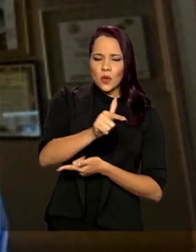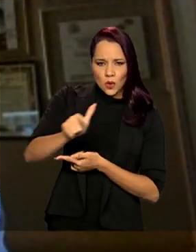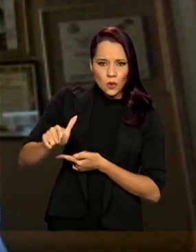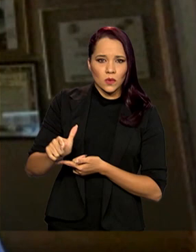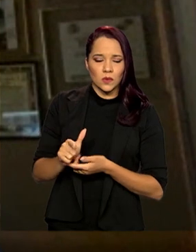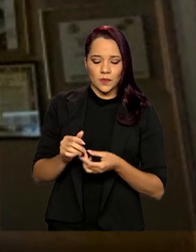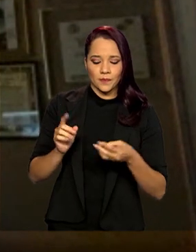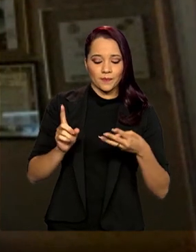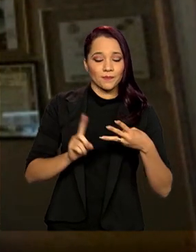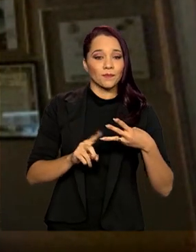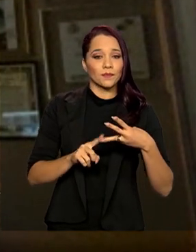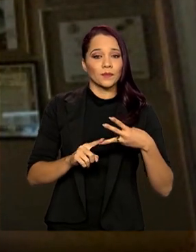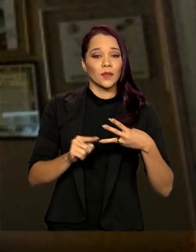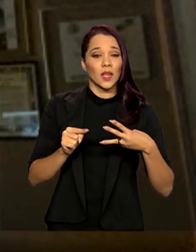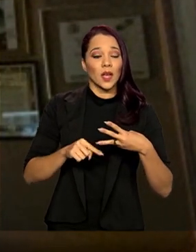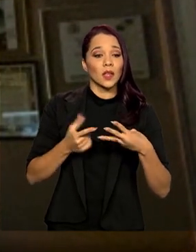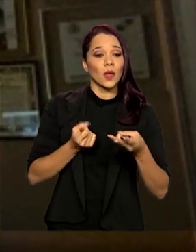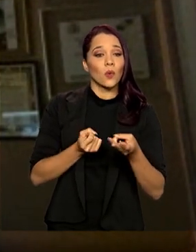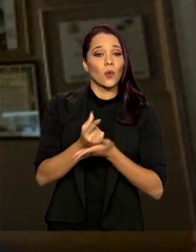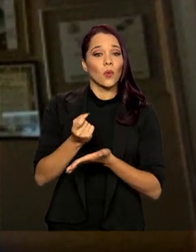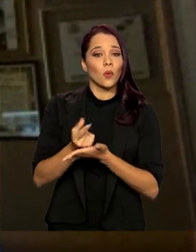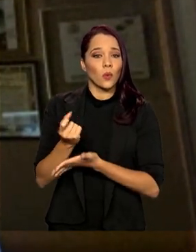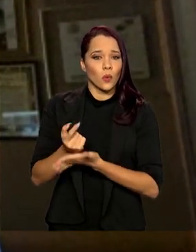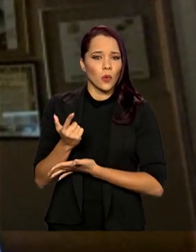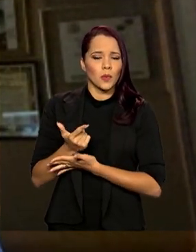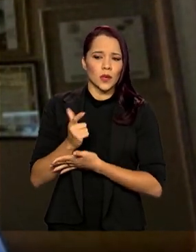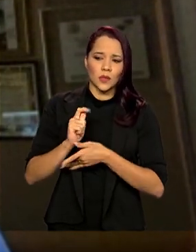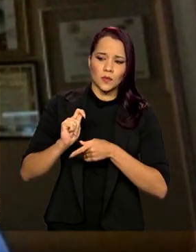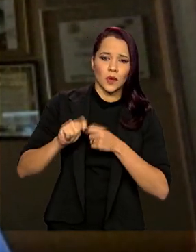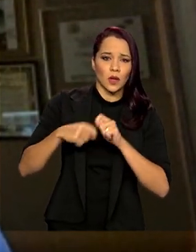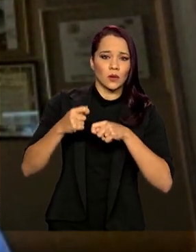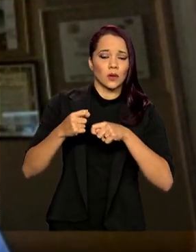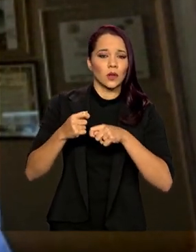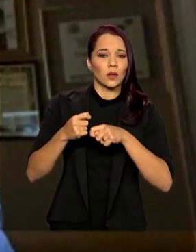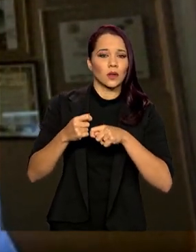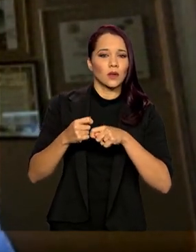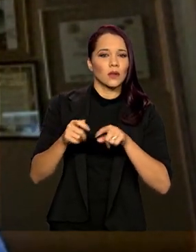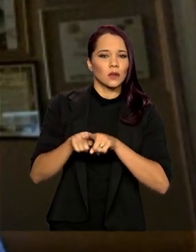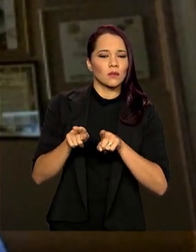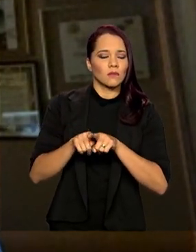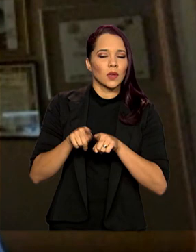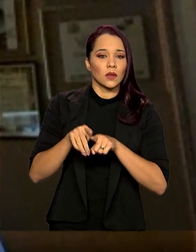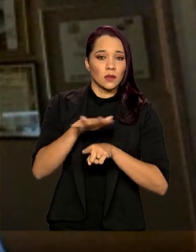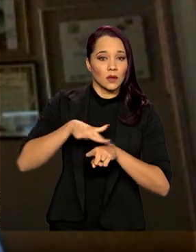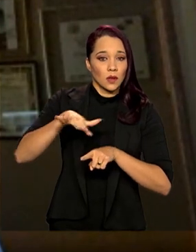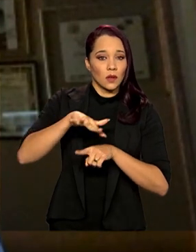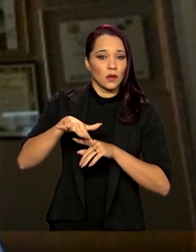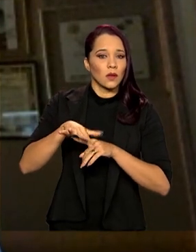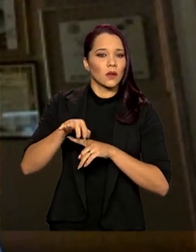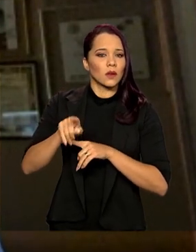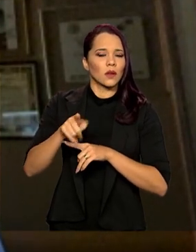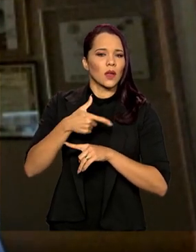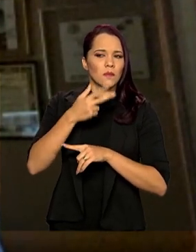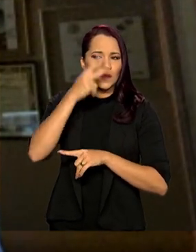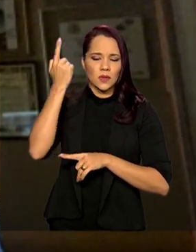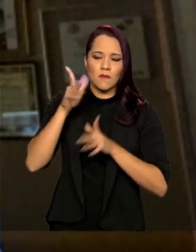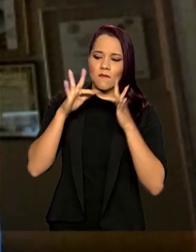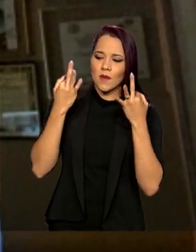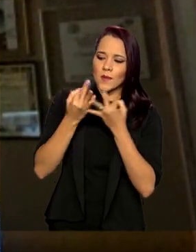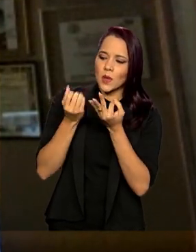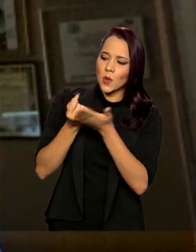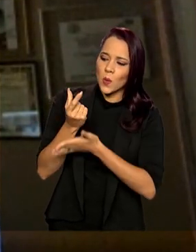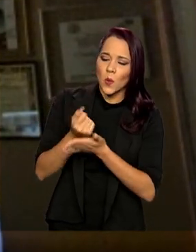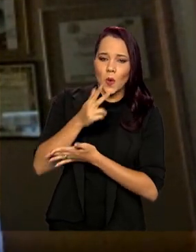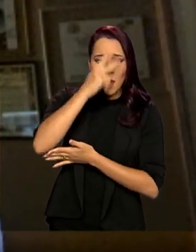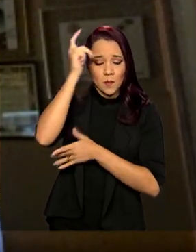rendimentos. E a base do consumo de mercadorias e bens e serviços, que são consumidos pelas famílias, pelas